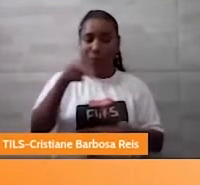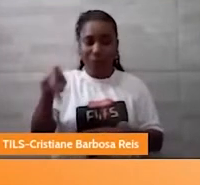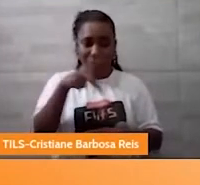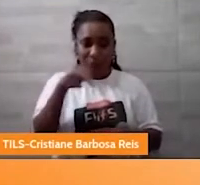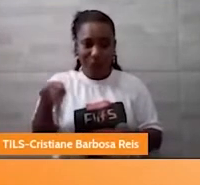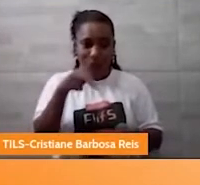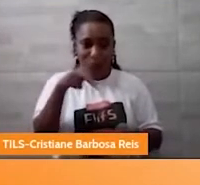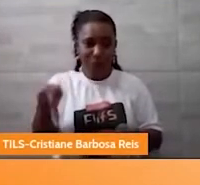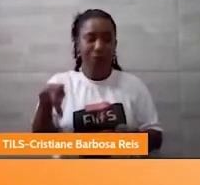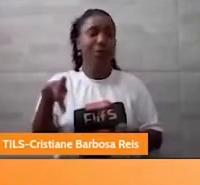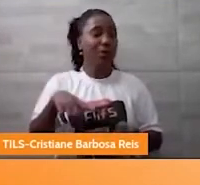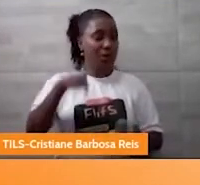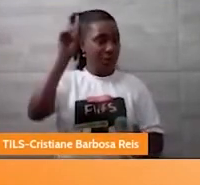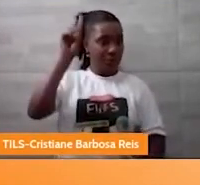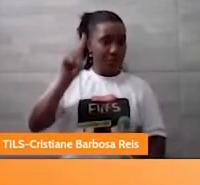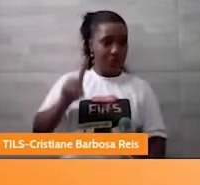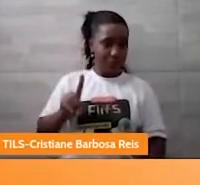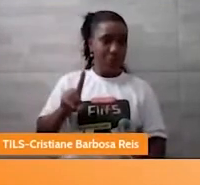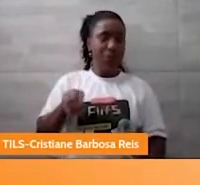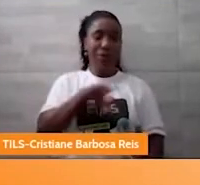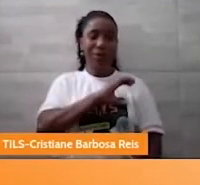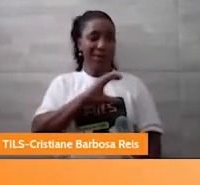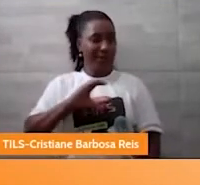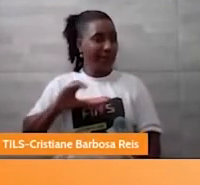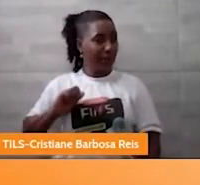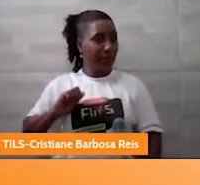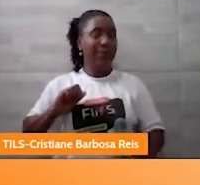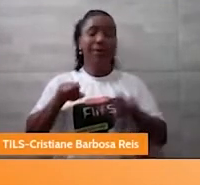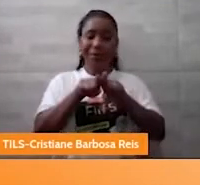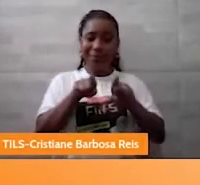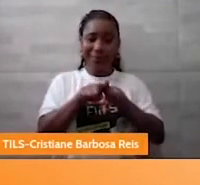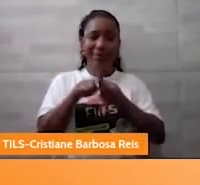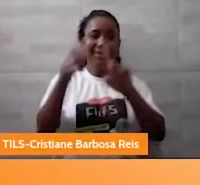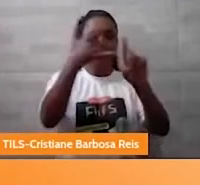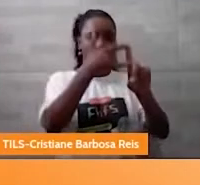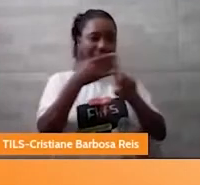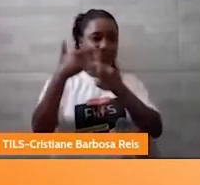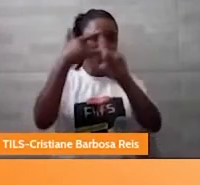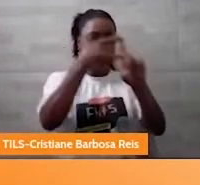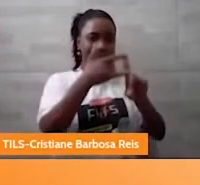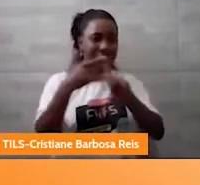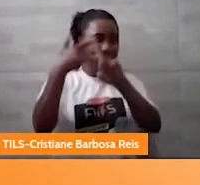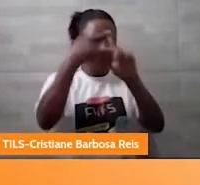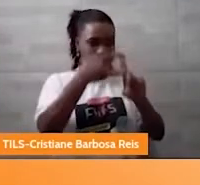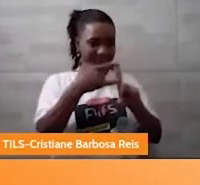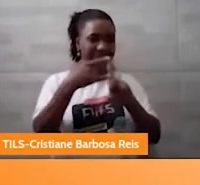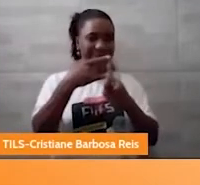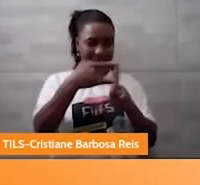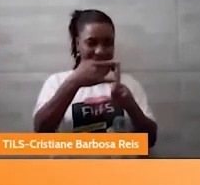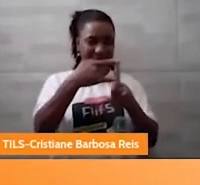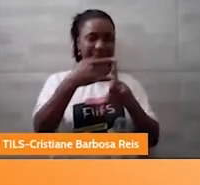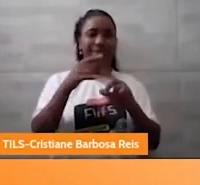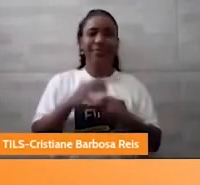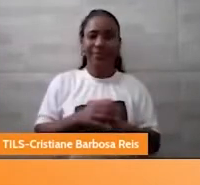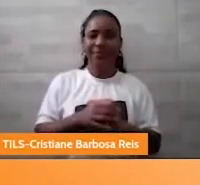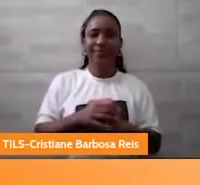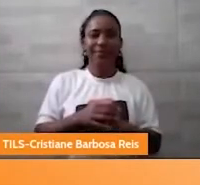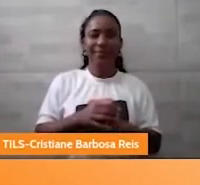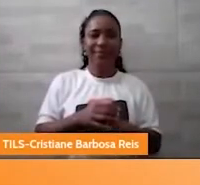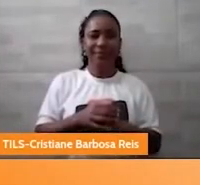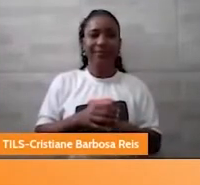diretores e coordenadores aqui participando dessa live. E ela ser chamada, né?